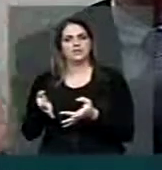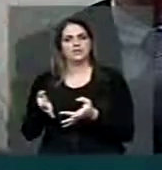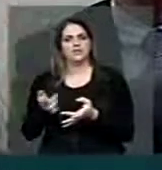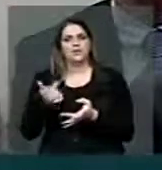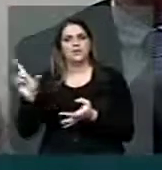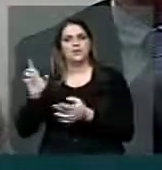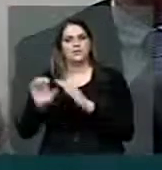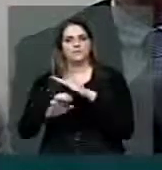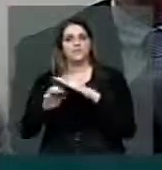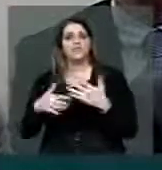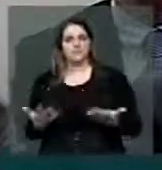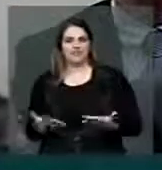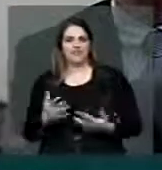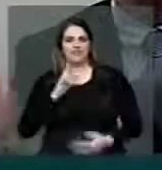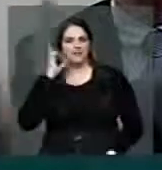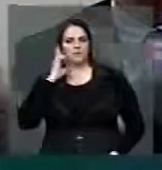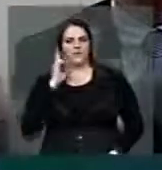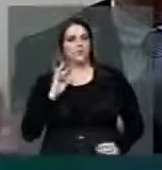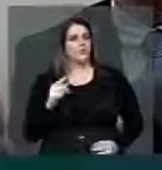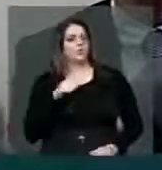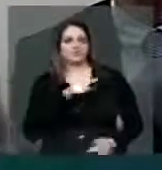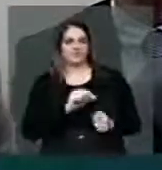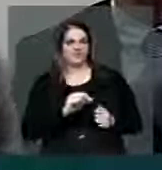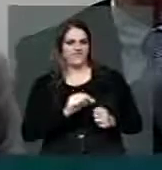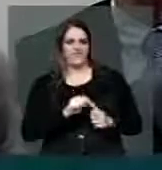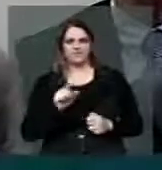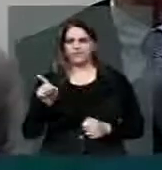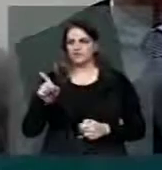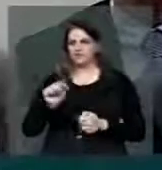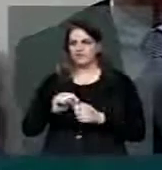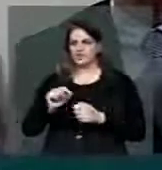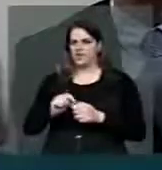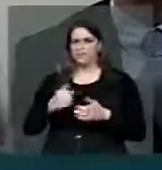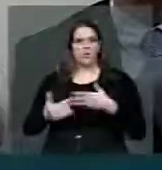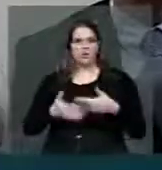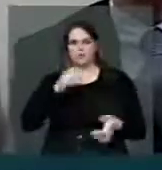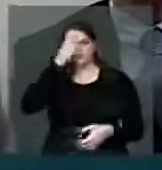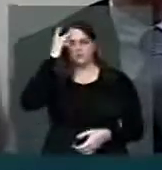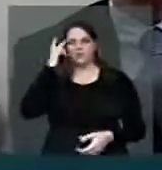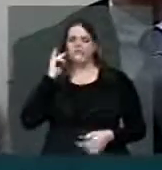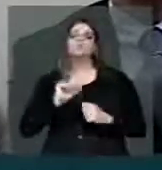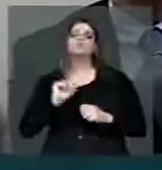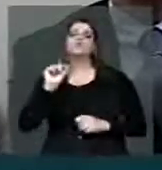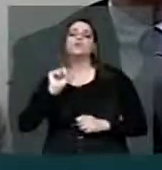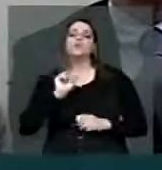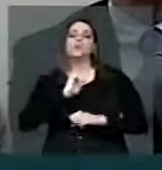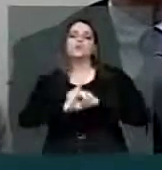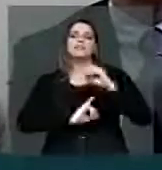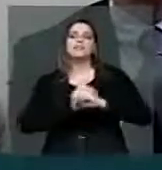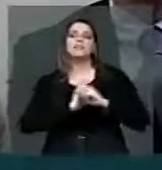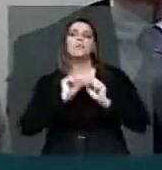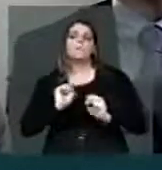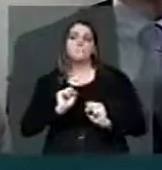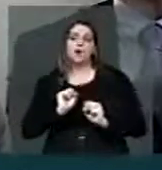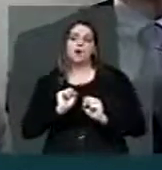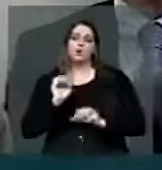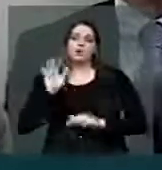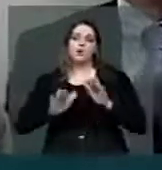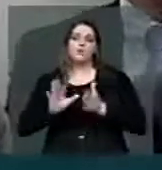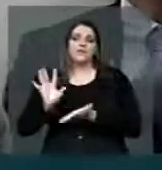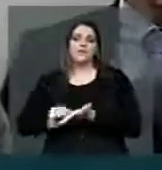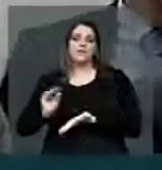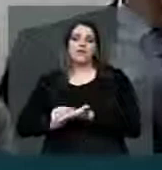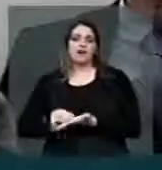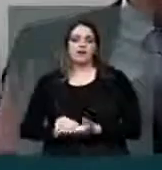deputado Marquezano, tudo o que o senhor fez, tudo o que eu fiz, tudo o que o deputado exalci e qualquer outra pessoa que faz na internet, pode ter sido gravado. Hein?